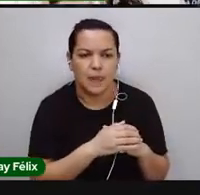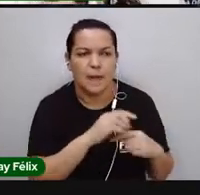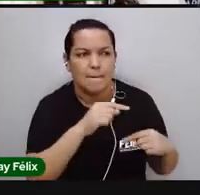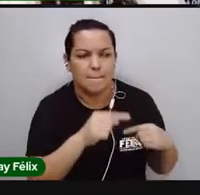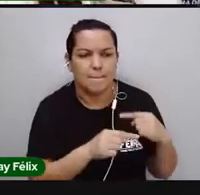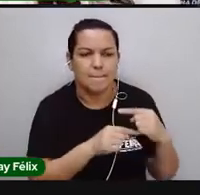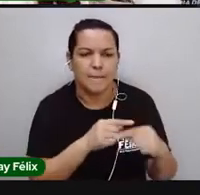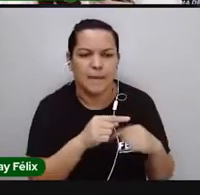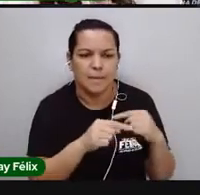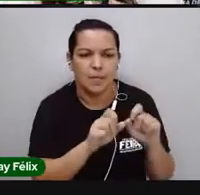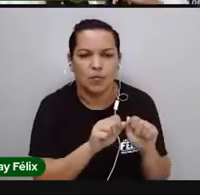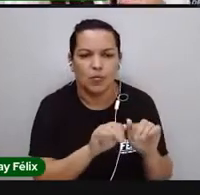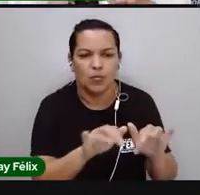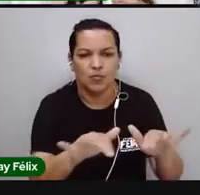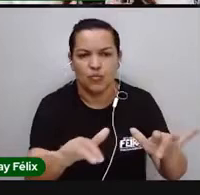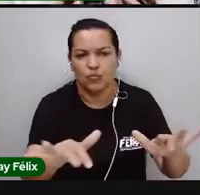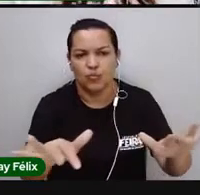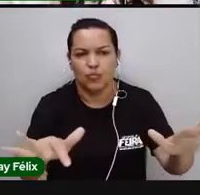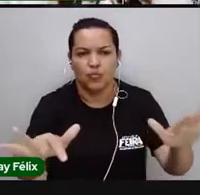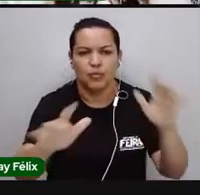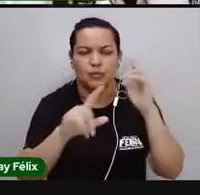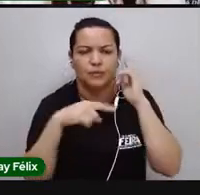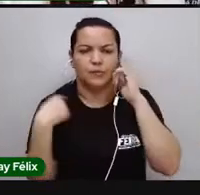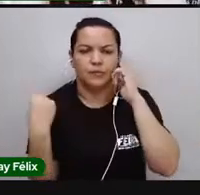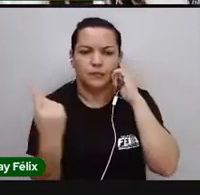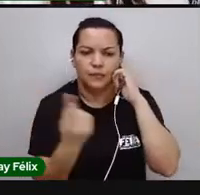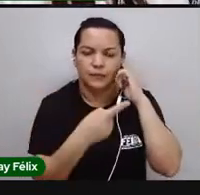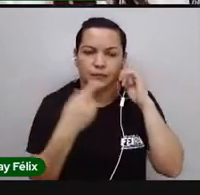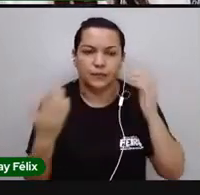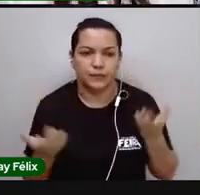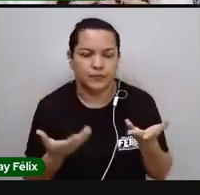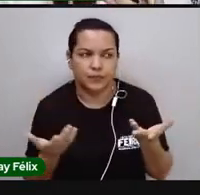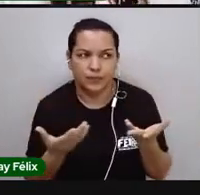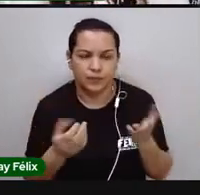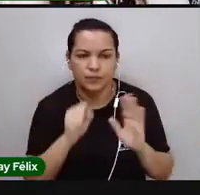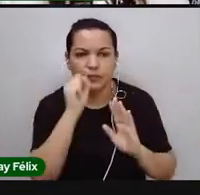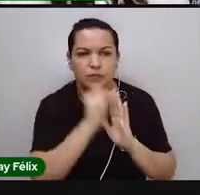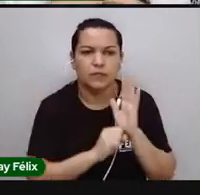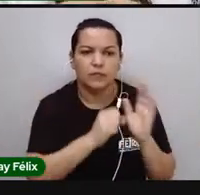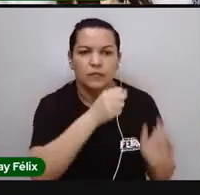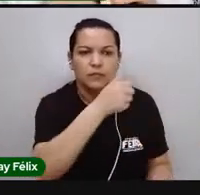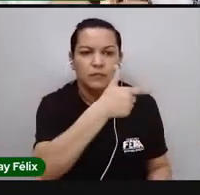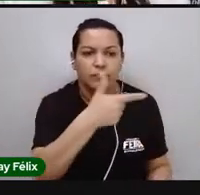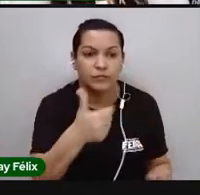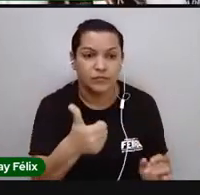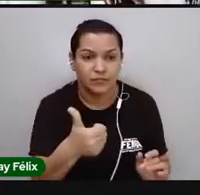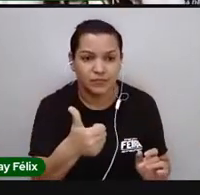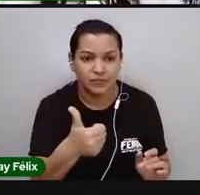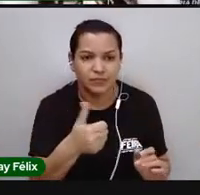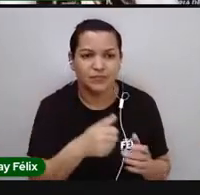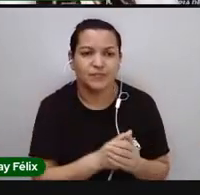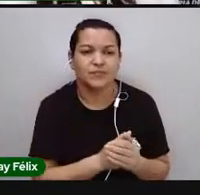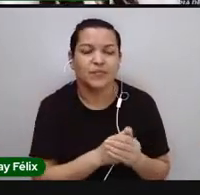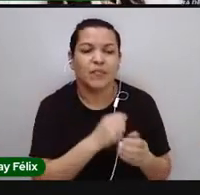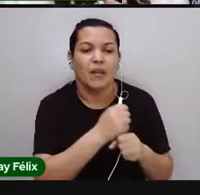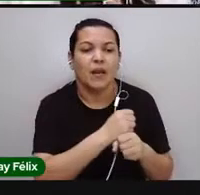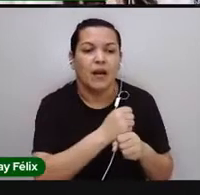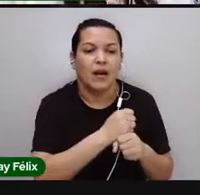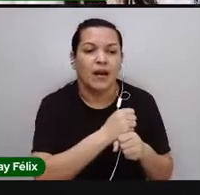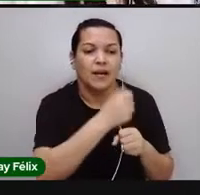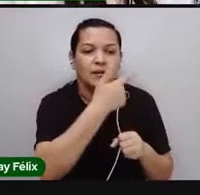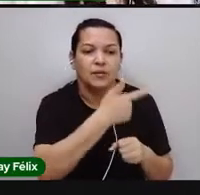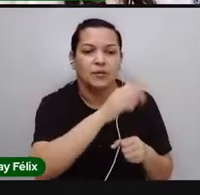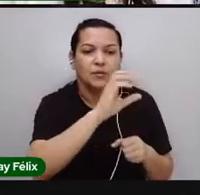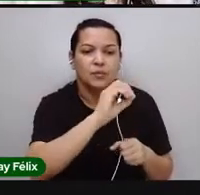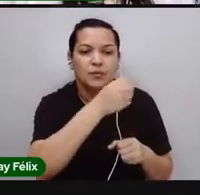informação, ao longo do tempo. Nós, hoje, estamos no século XXI, no ano de 2021. Mas